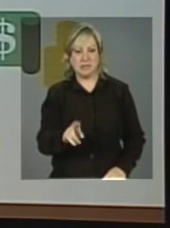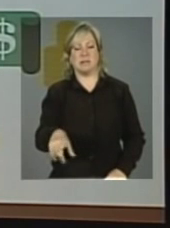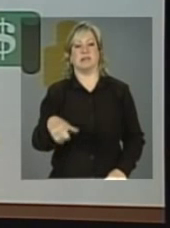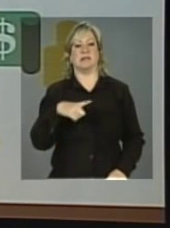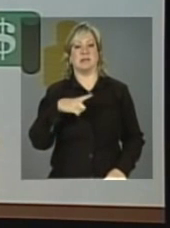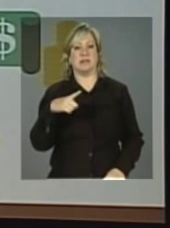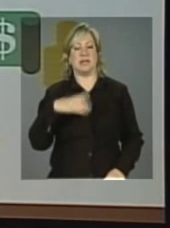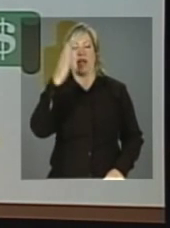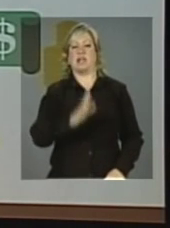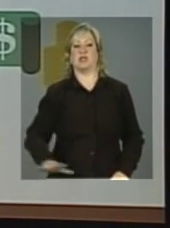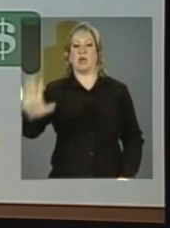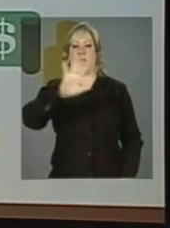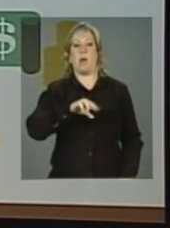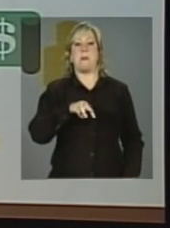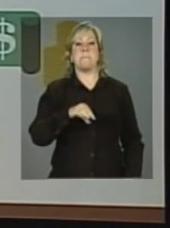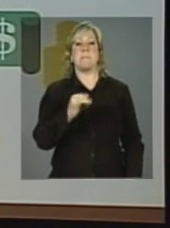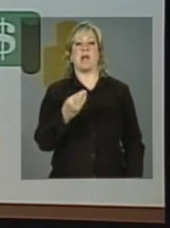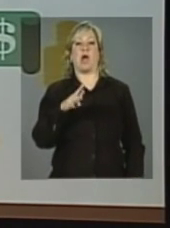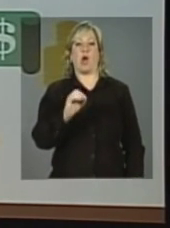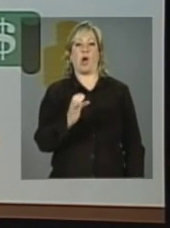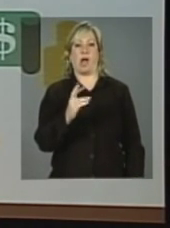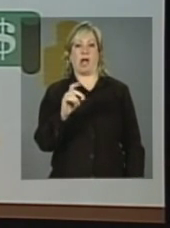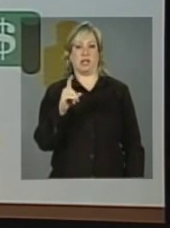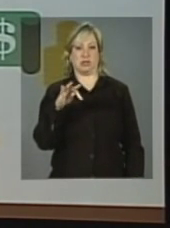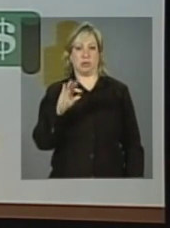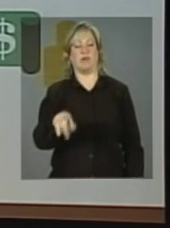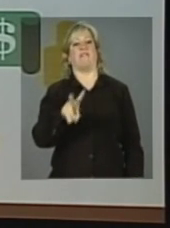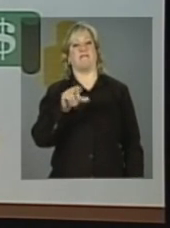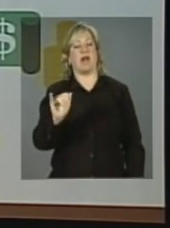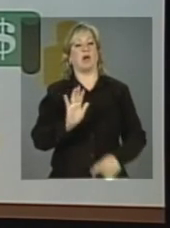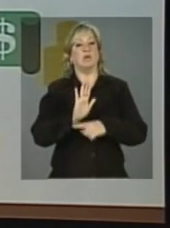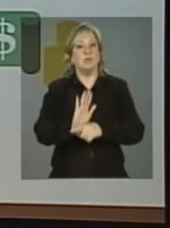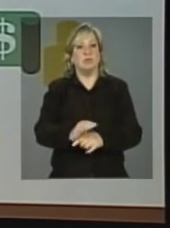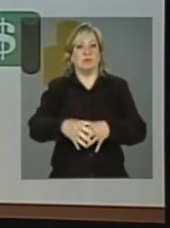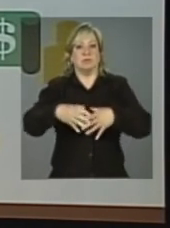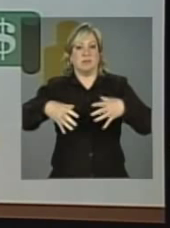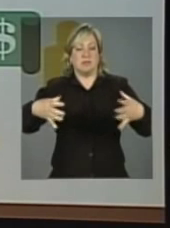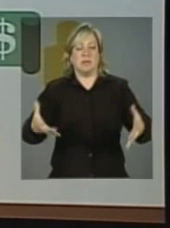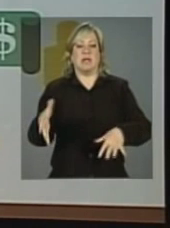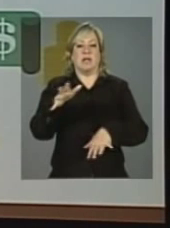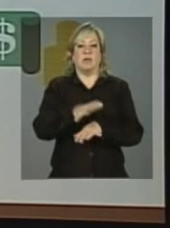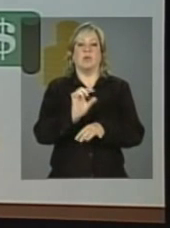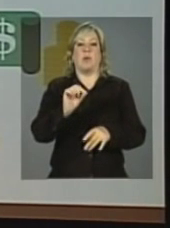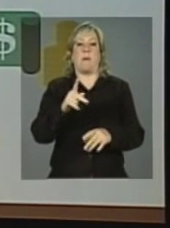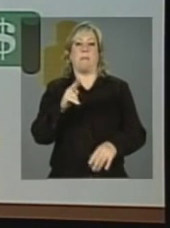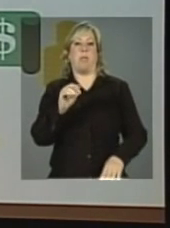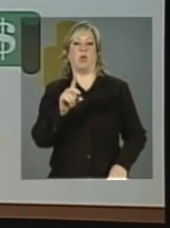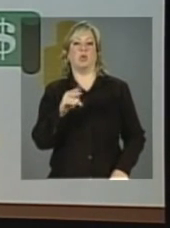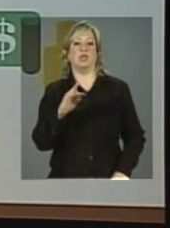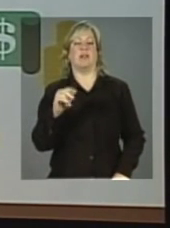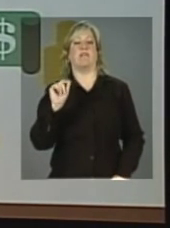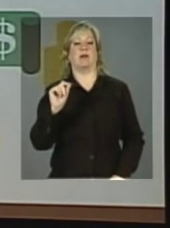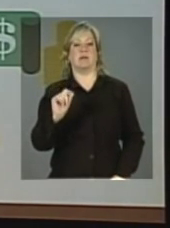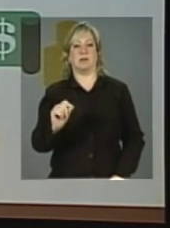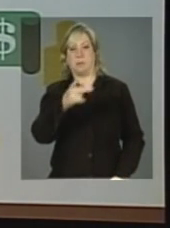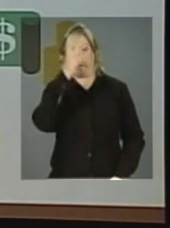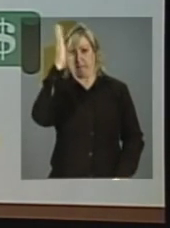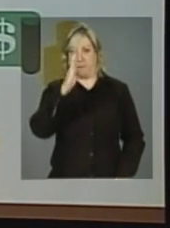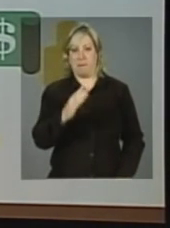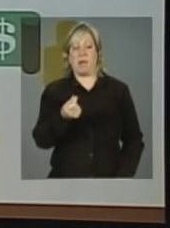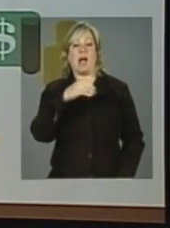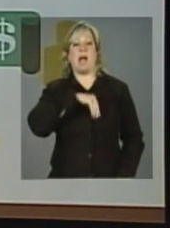de microcrédito que vai estimular a inclusão produtiva do brasileiro de baixa renda.